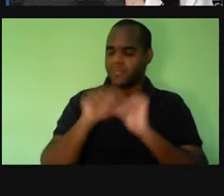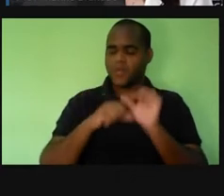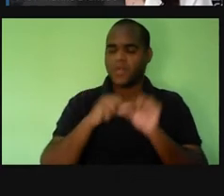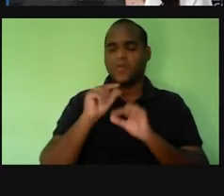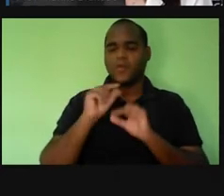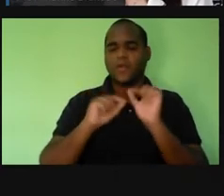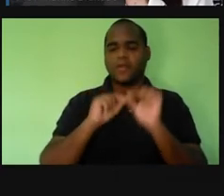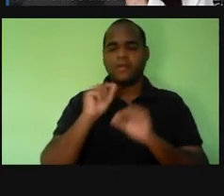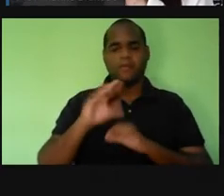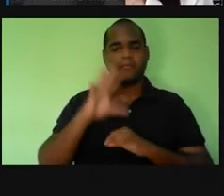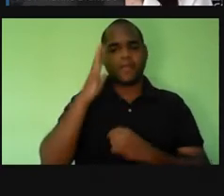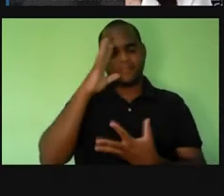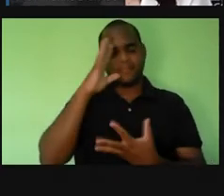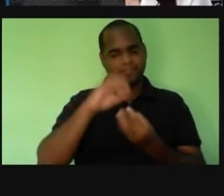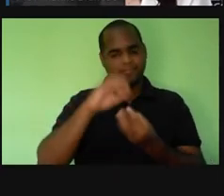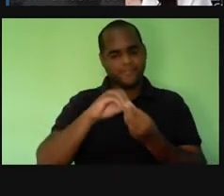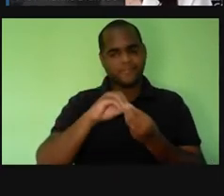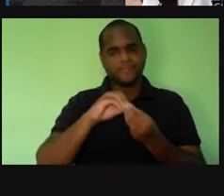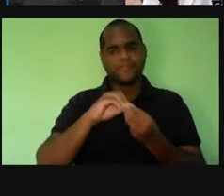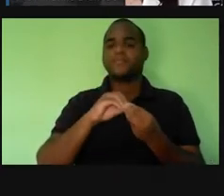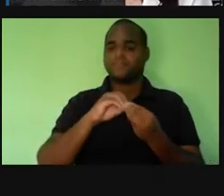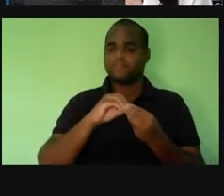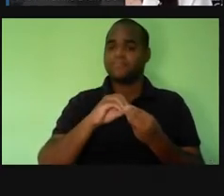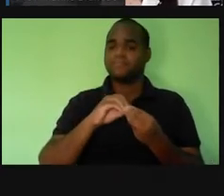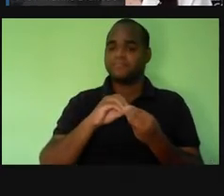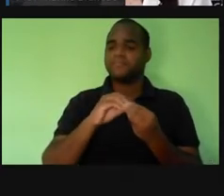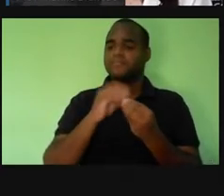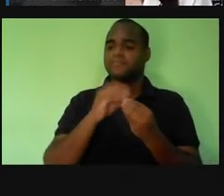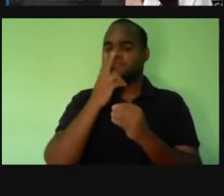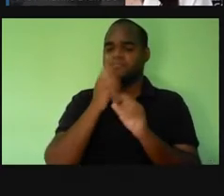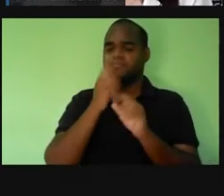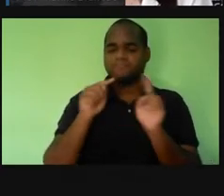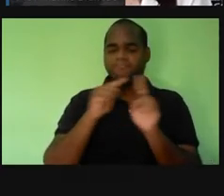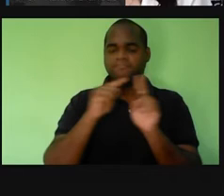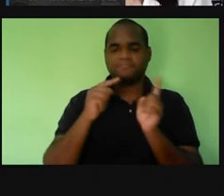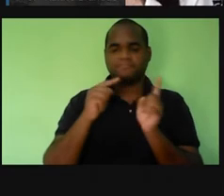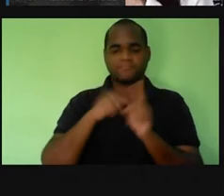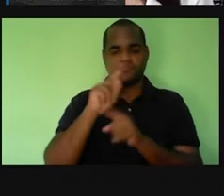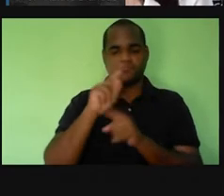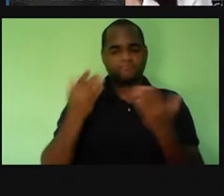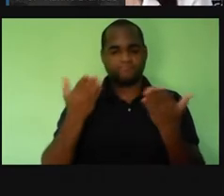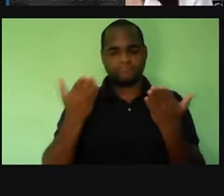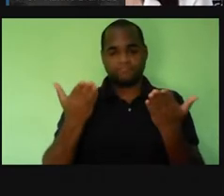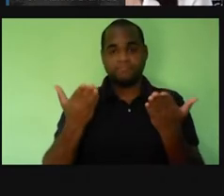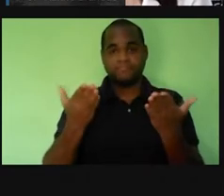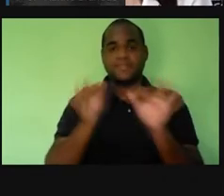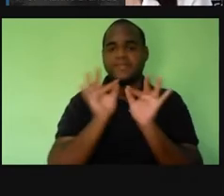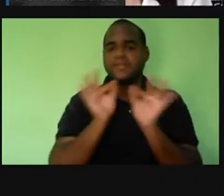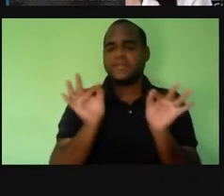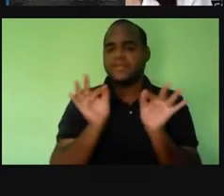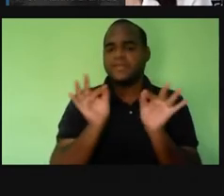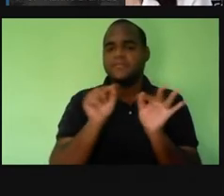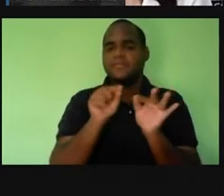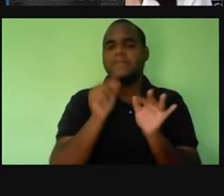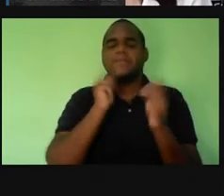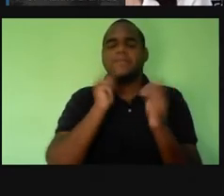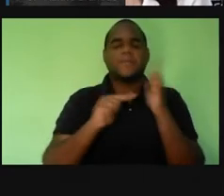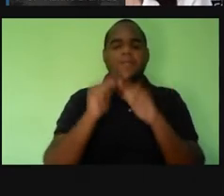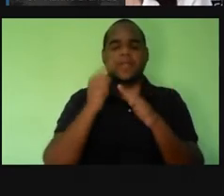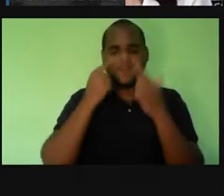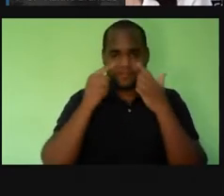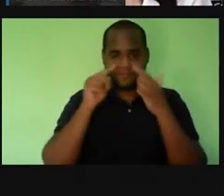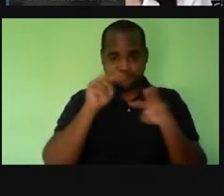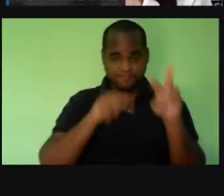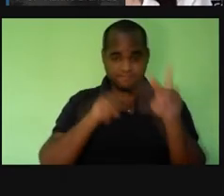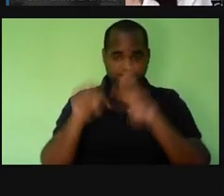As concentrações, lembra? De, vamos, a prova é colocar aqui de uma maneira bem simples pra que vocês consigam visualizar.